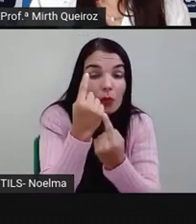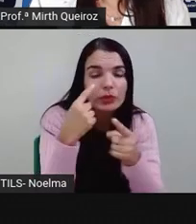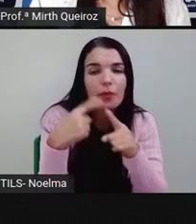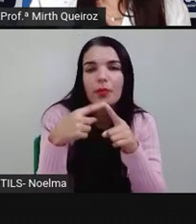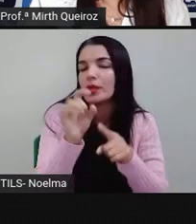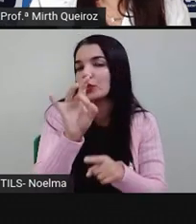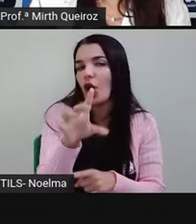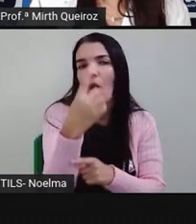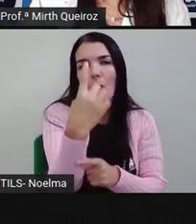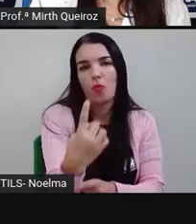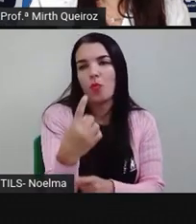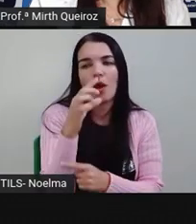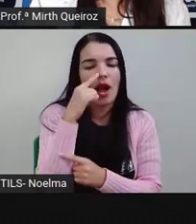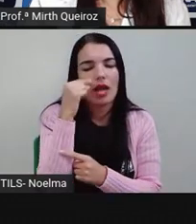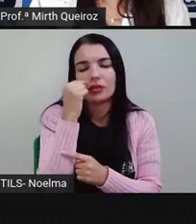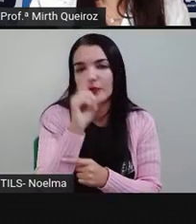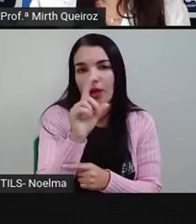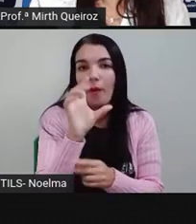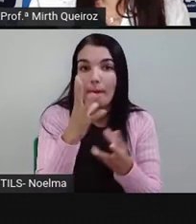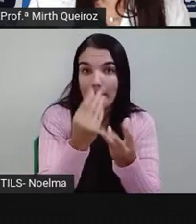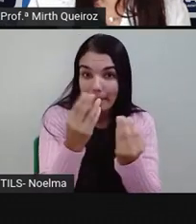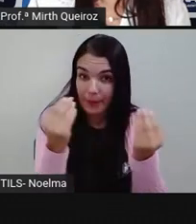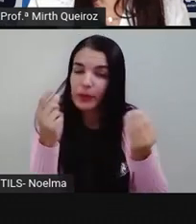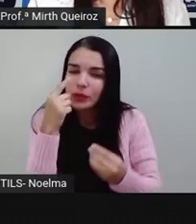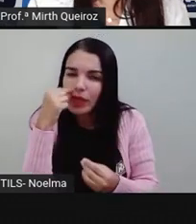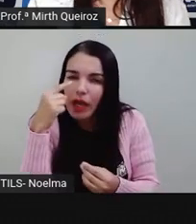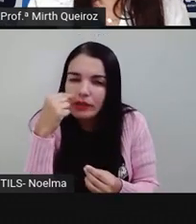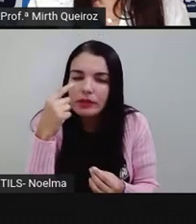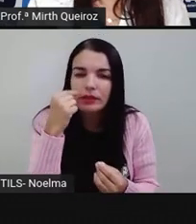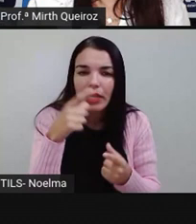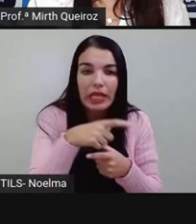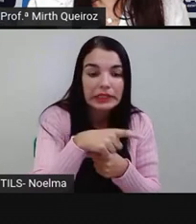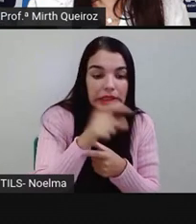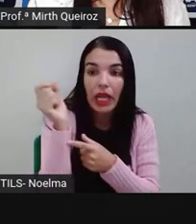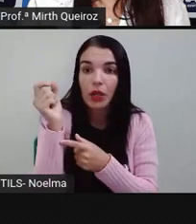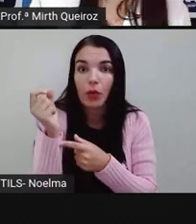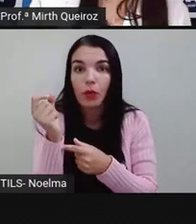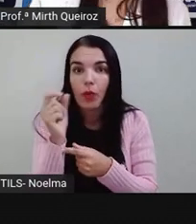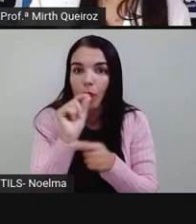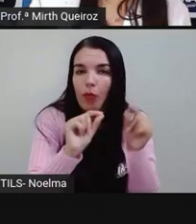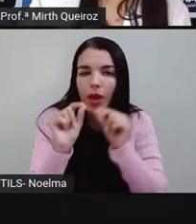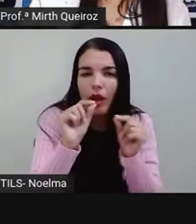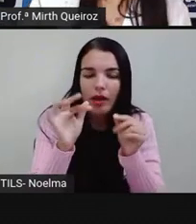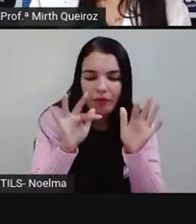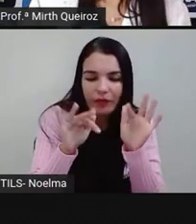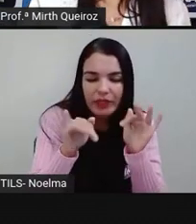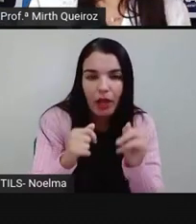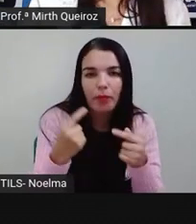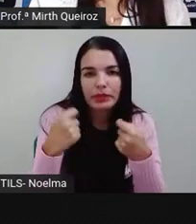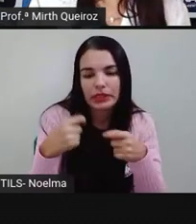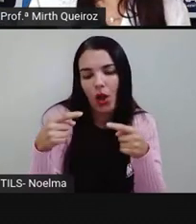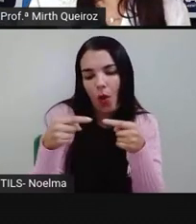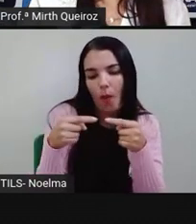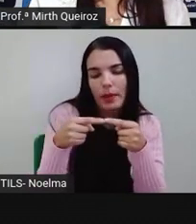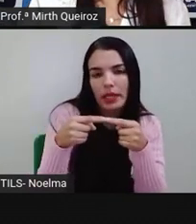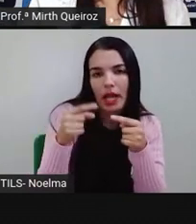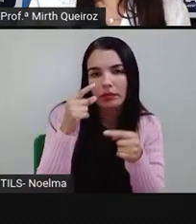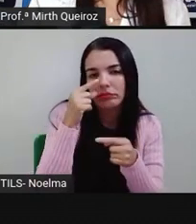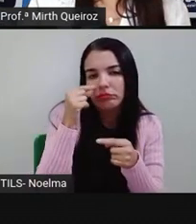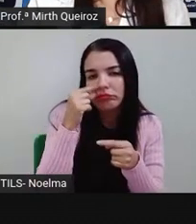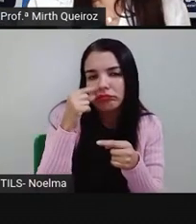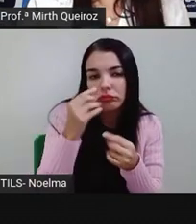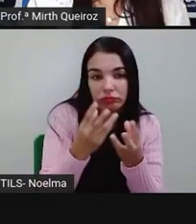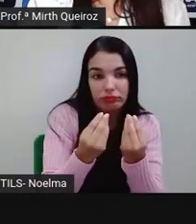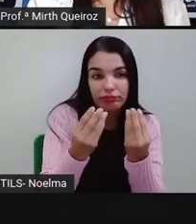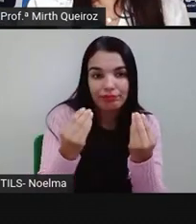porque não é mais um ratinho, são vários ratinhos, saíram, tem combinar aí com ratinhos, né?